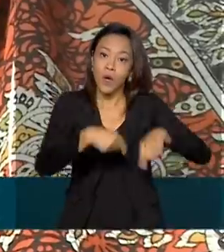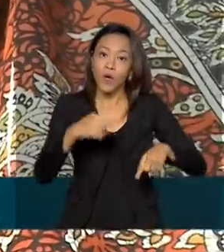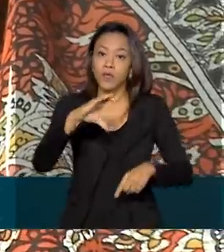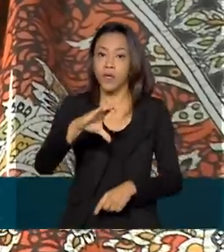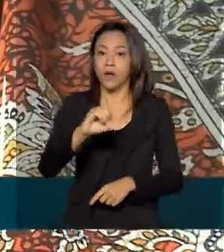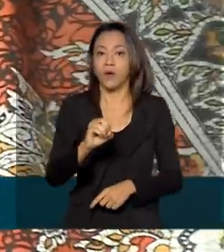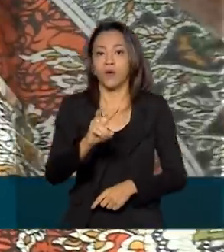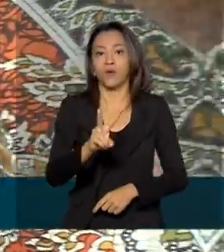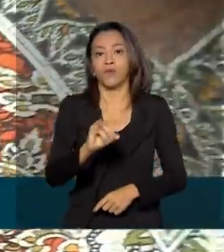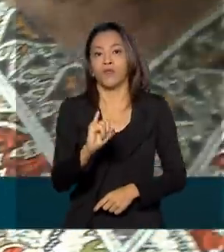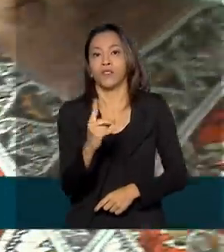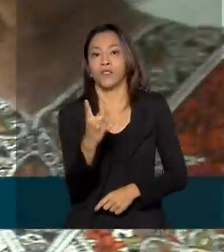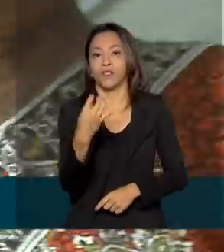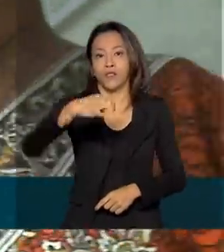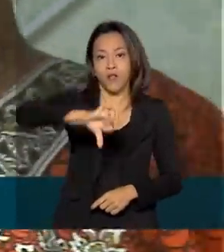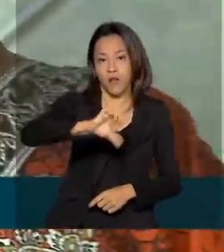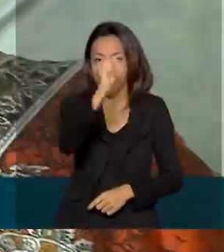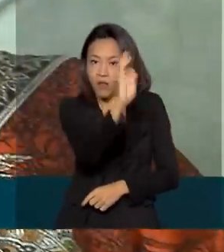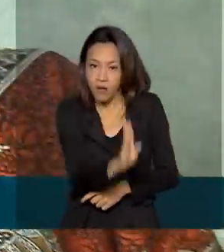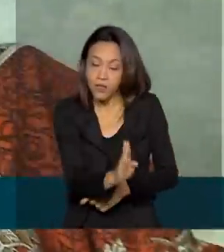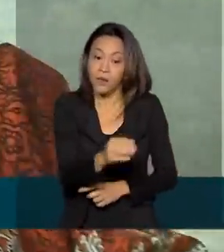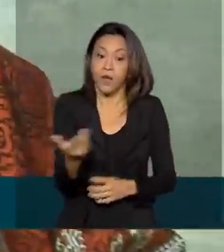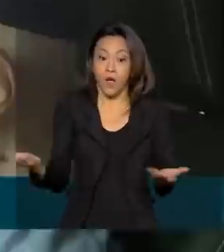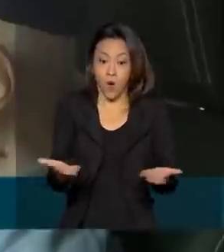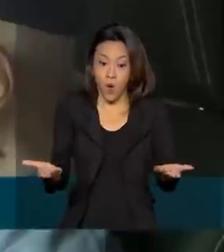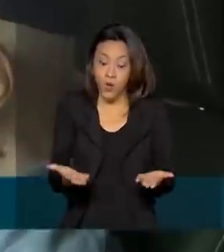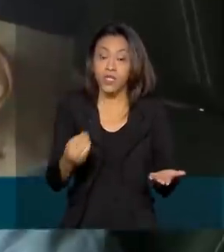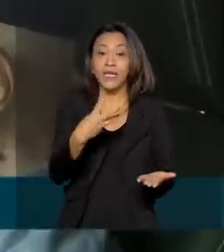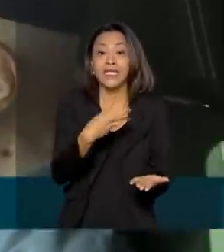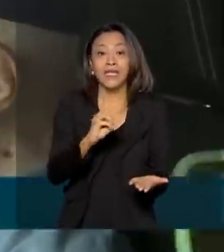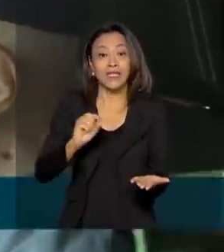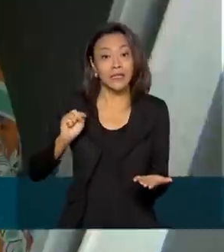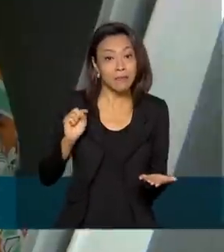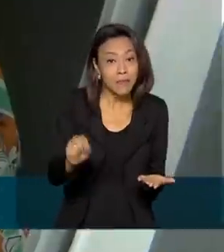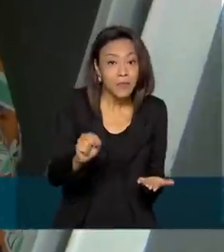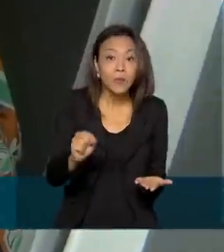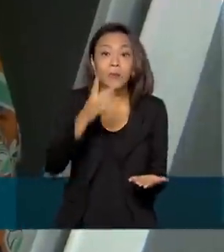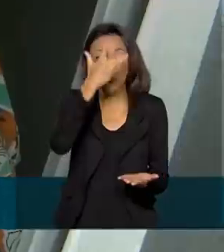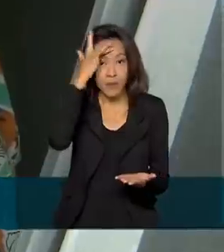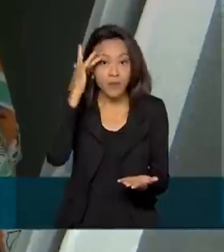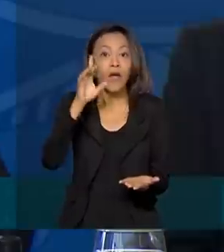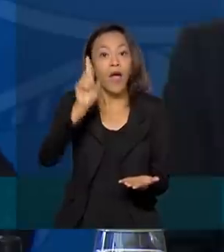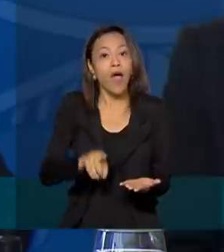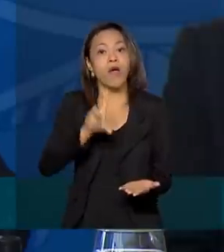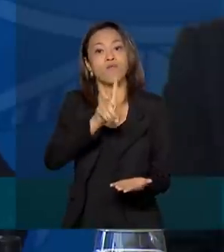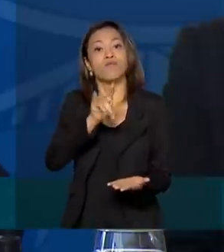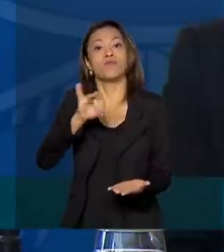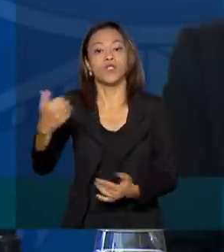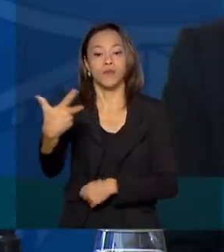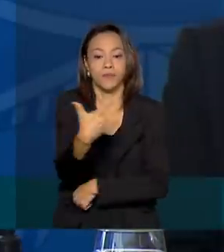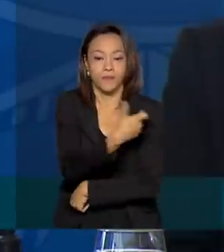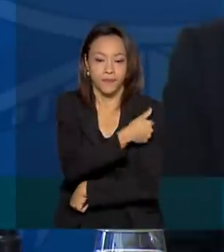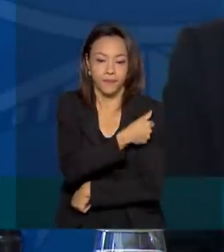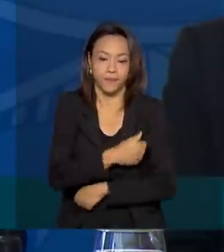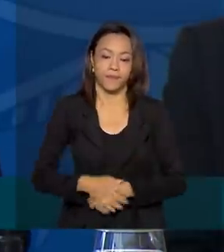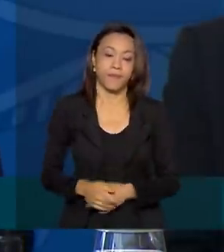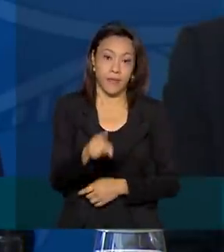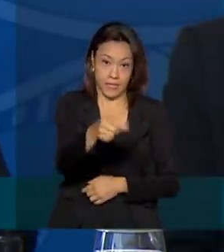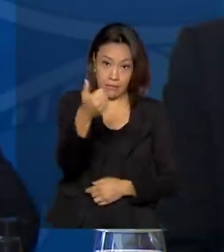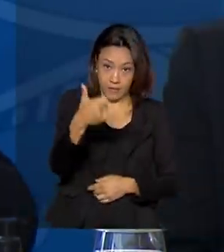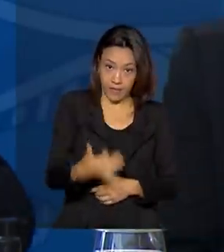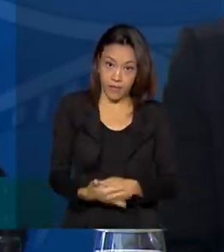Segundo o ministro, atualmente 300 mil pessoas são imunizadas por dia no Brasil. De, em curto prazo,